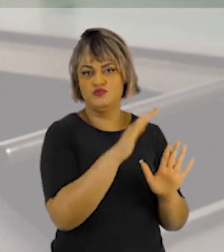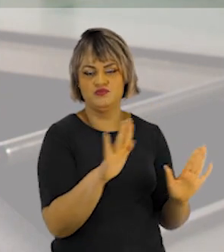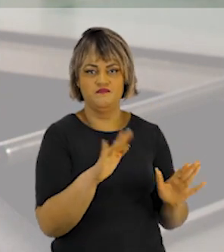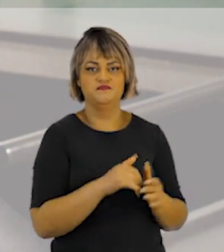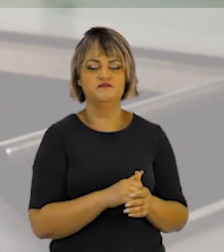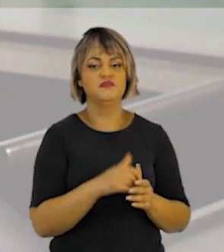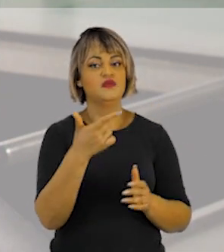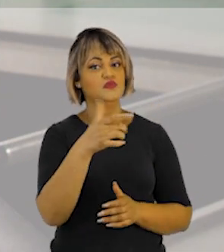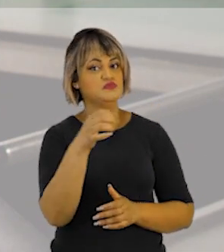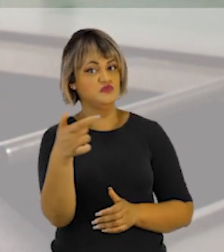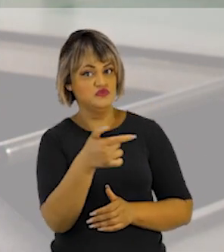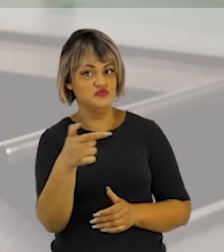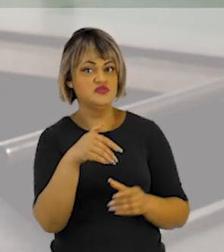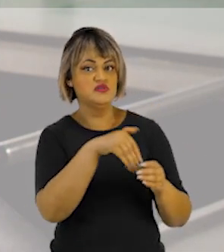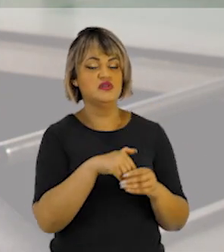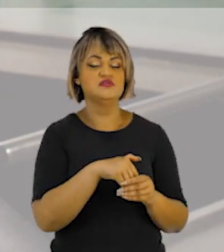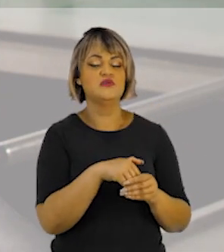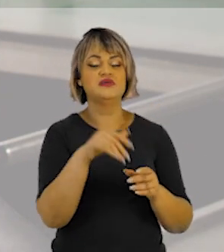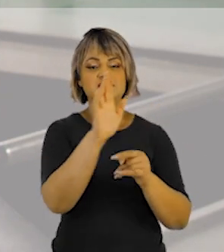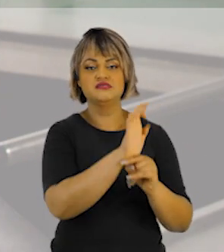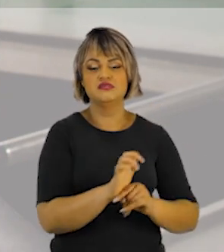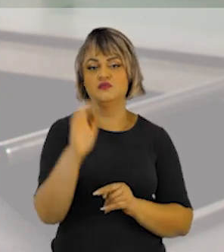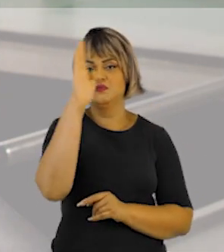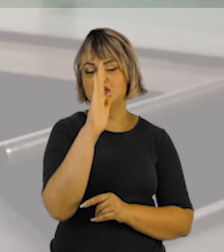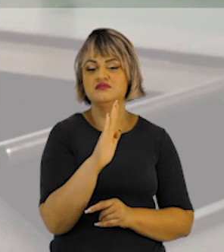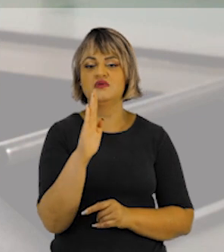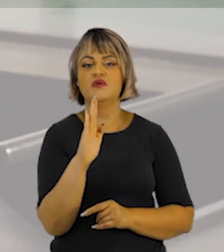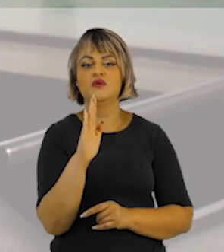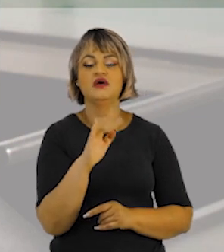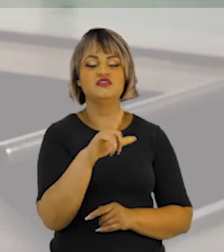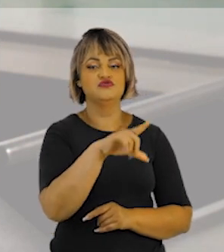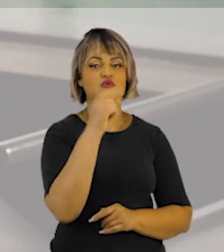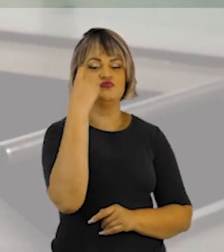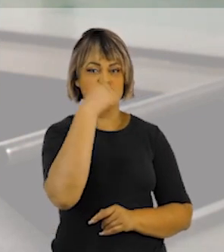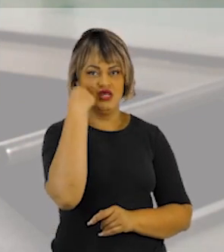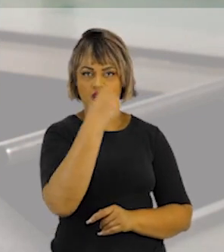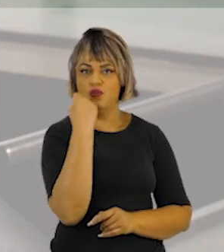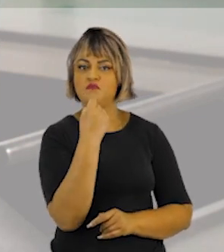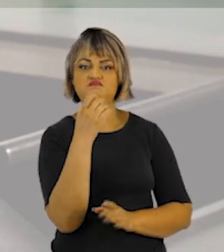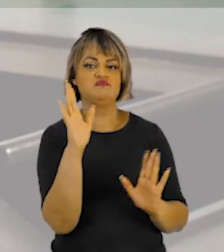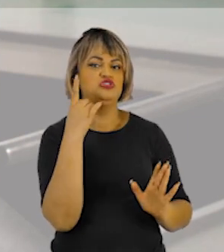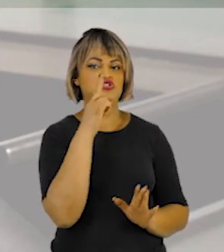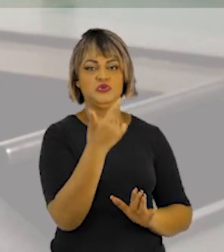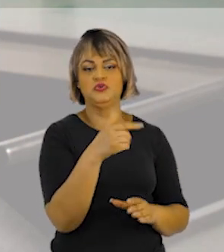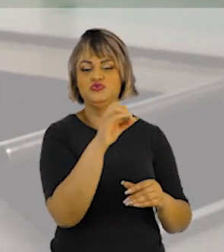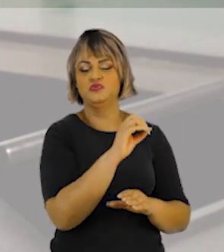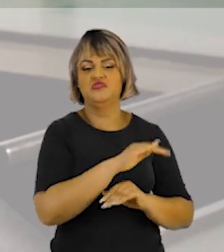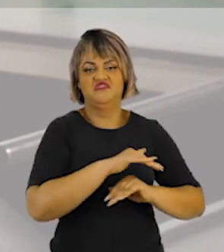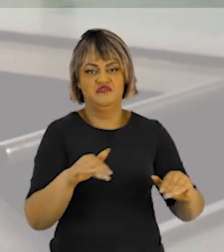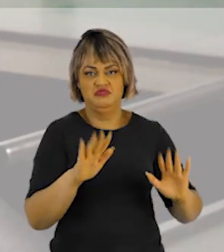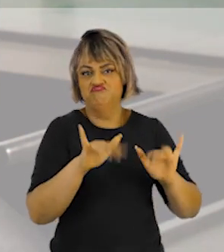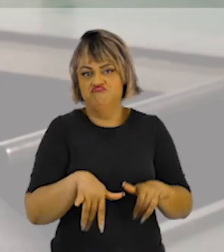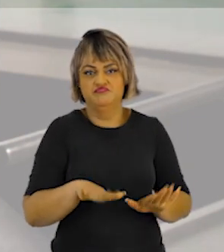o mais votado. Então, na eleição de 2022, por exemplo, onde em cada estado brasileiro elegeremos um senador, esse senador será eleito no dia 2 de